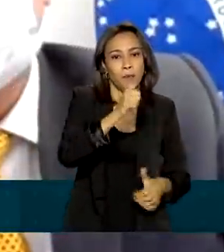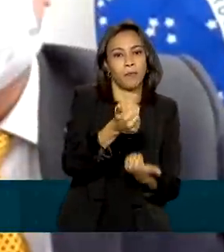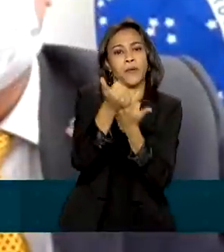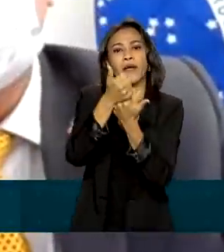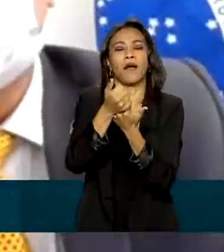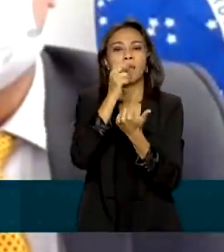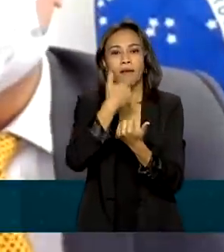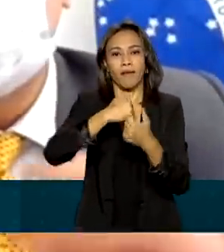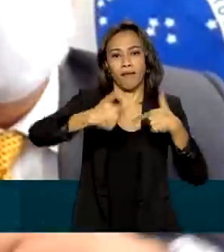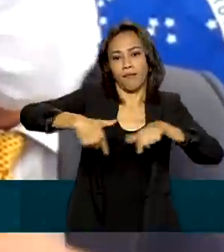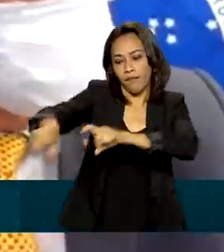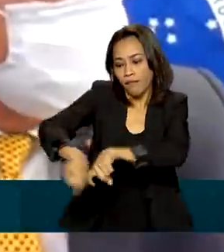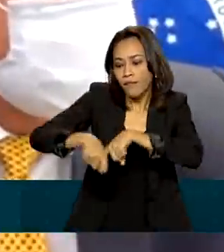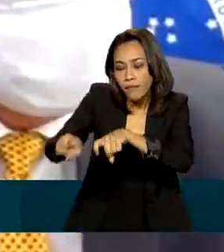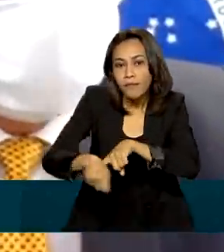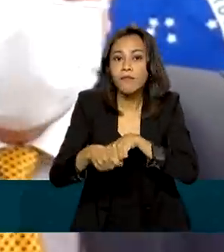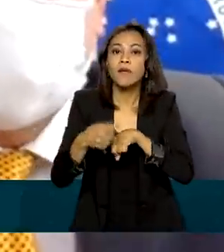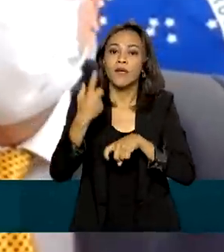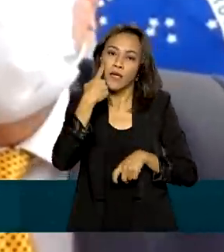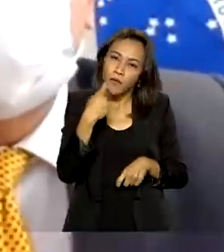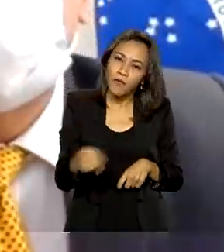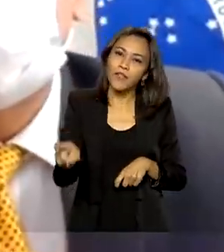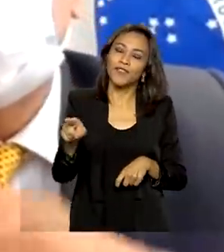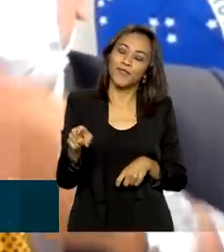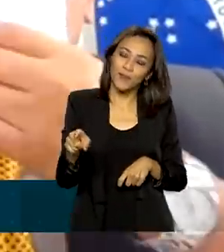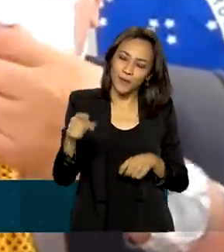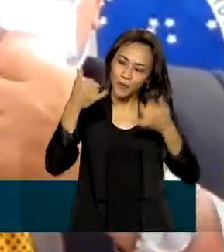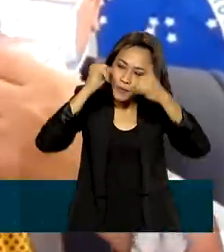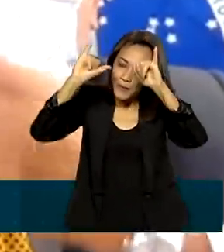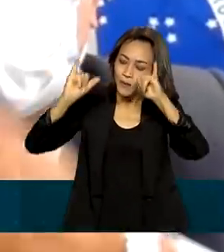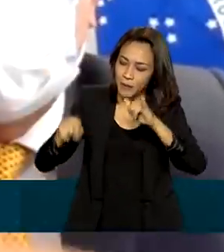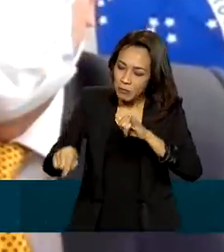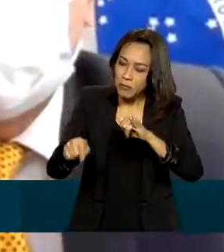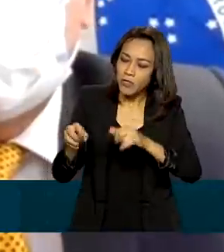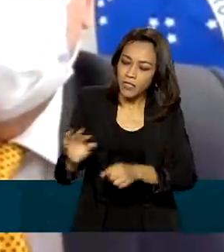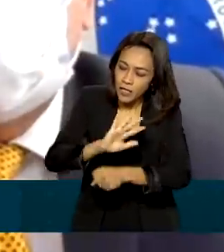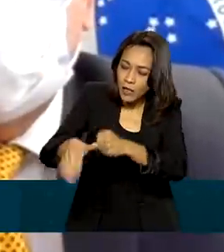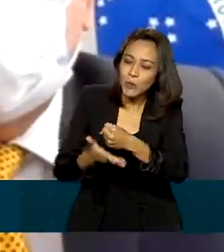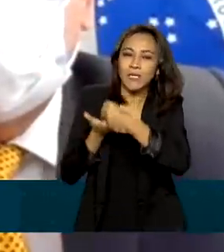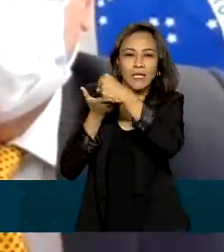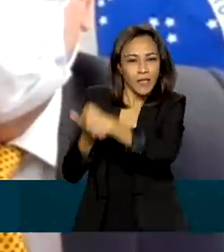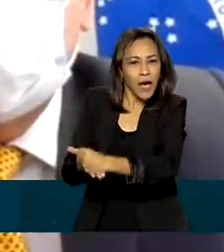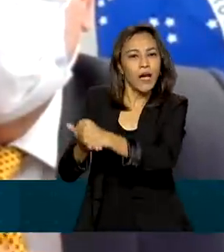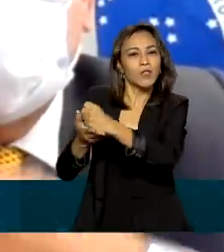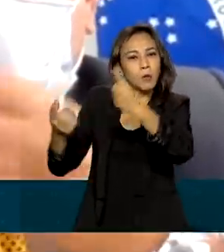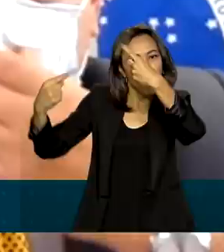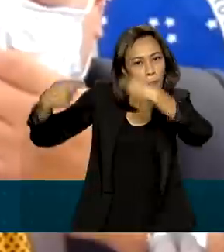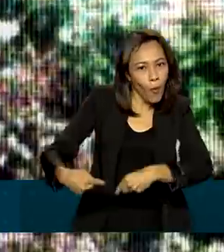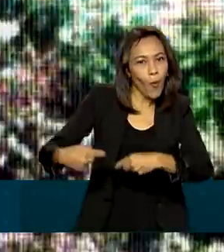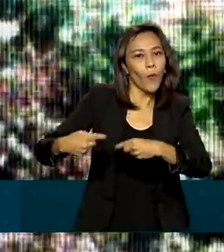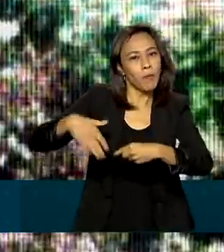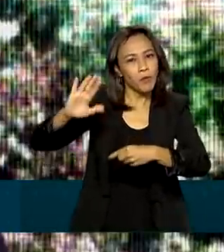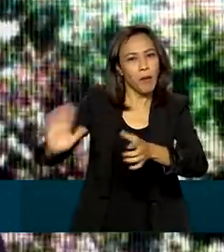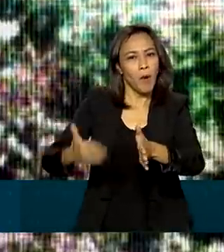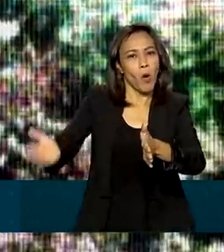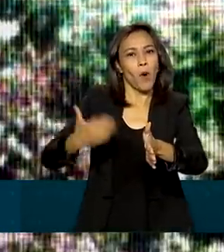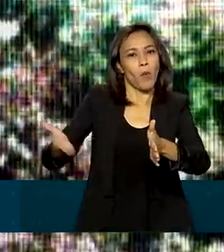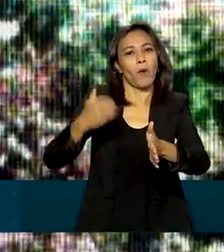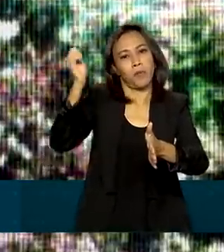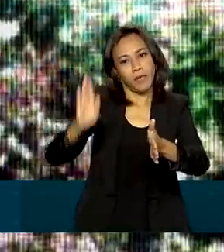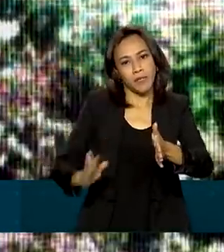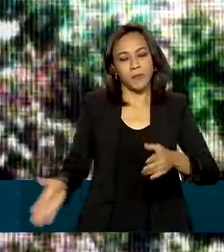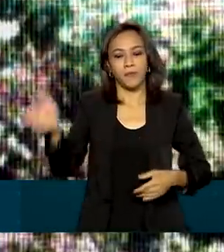vejo ali, mais à frente, a pecuária brasileira sendo mais sustentável, mais competitiva e mais produtiva. O governo